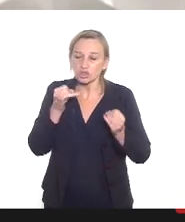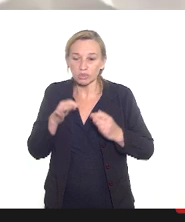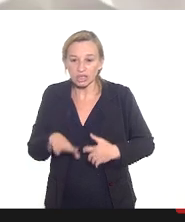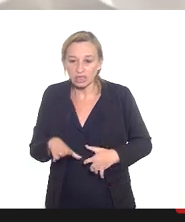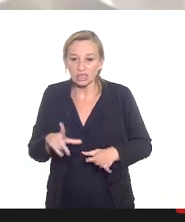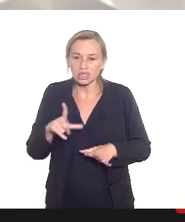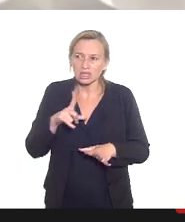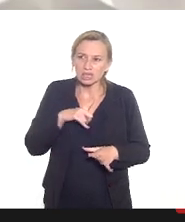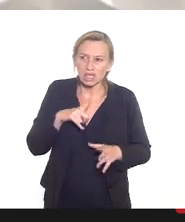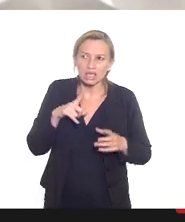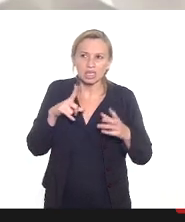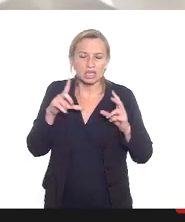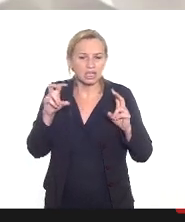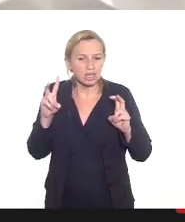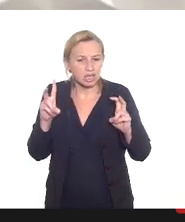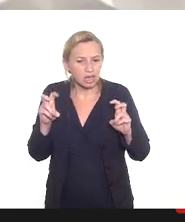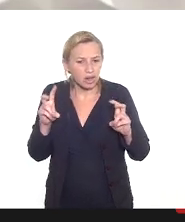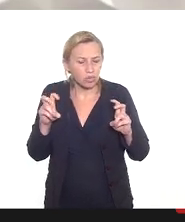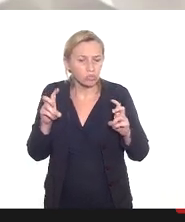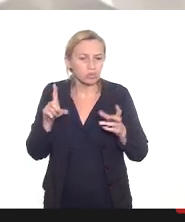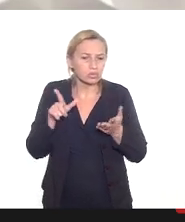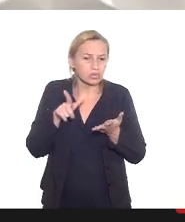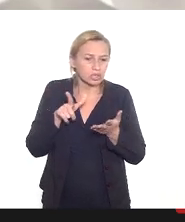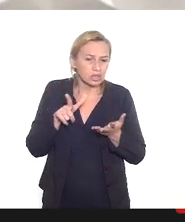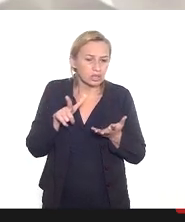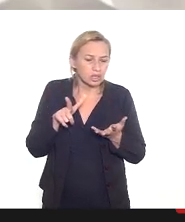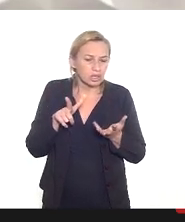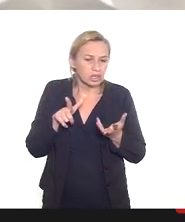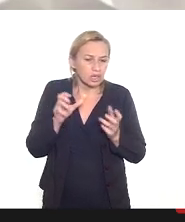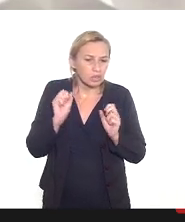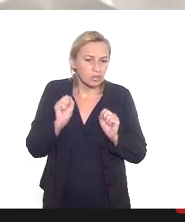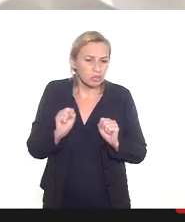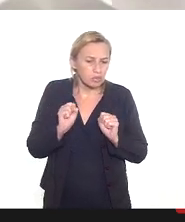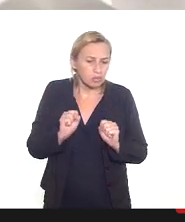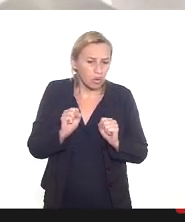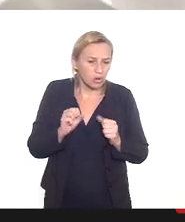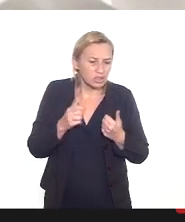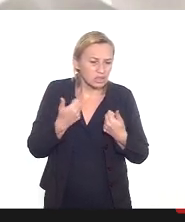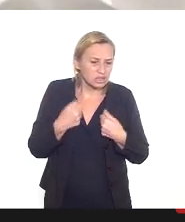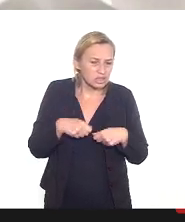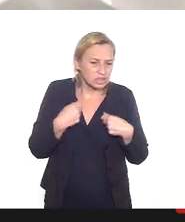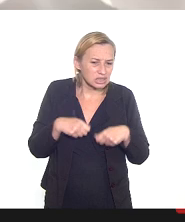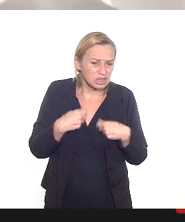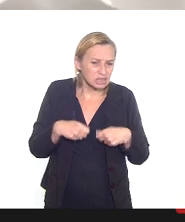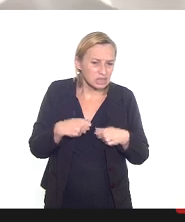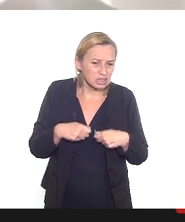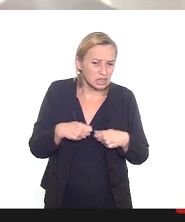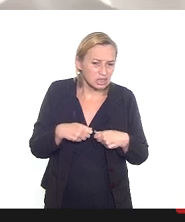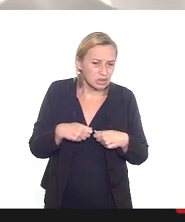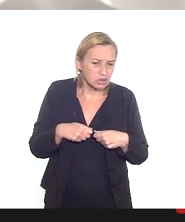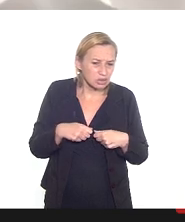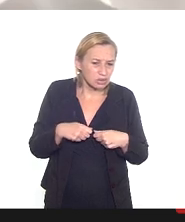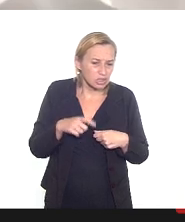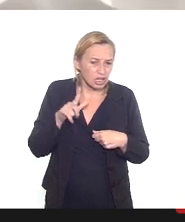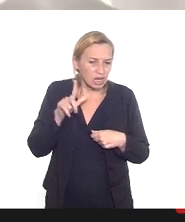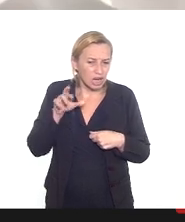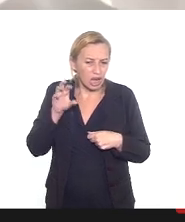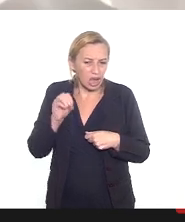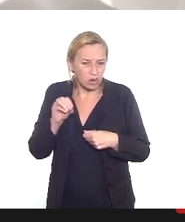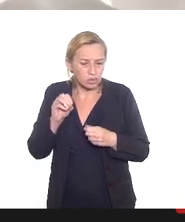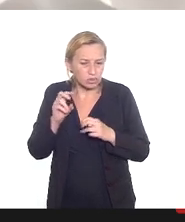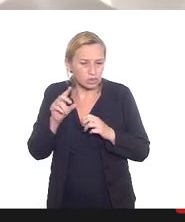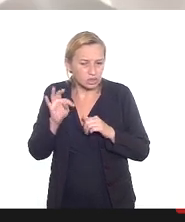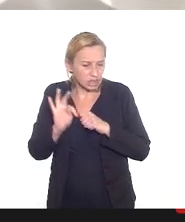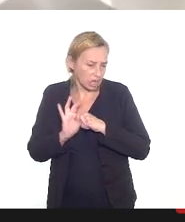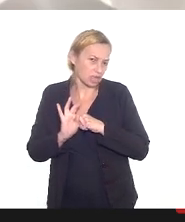alguma questão né que ele pode vir a ser necessário para um posterior laudo técnico